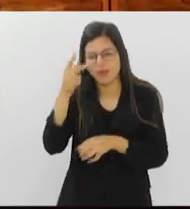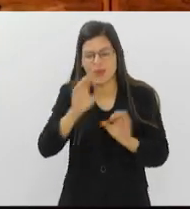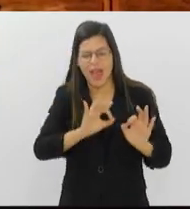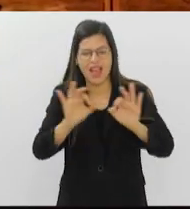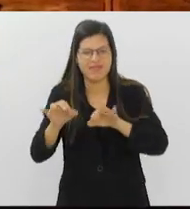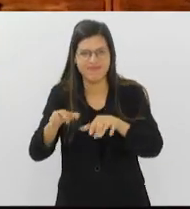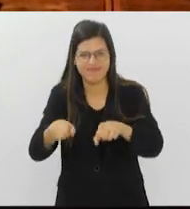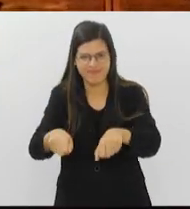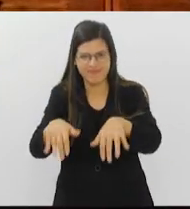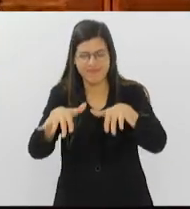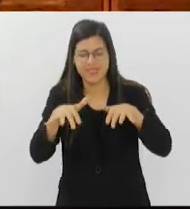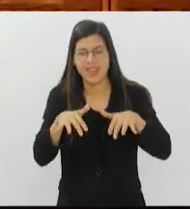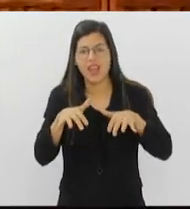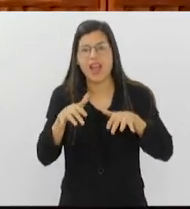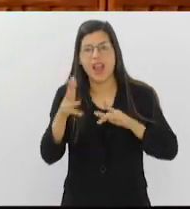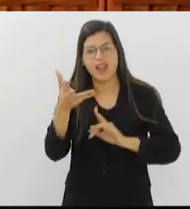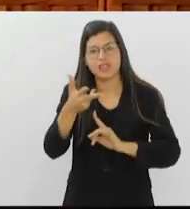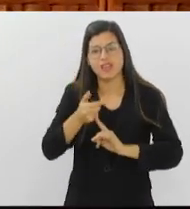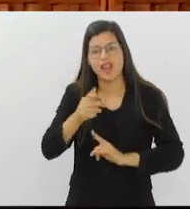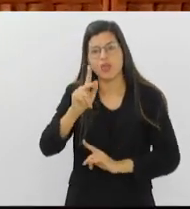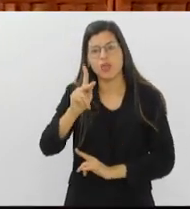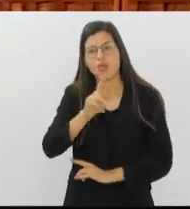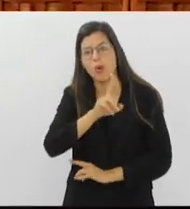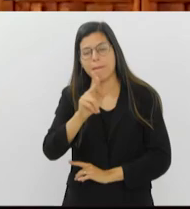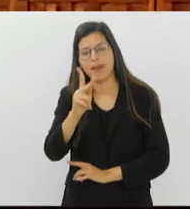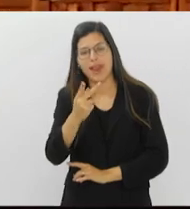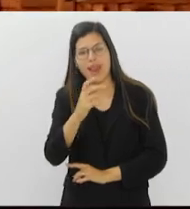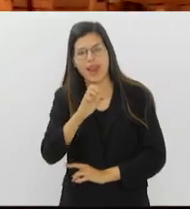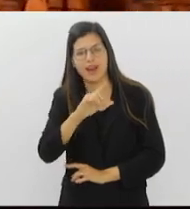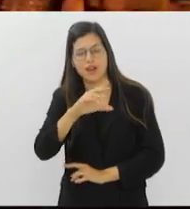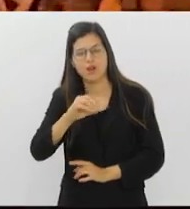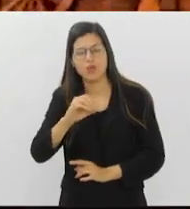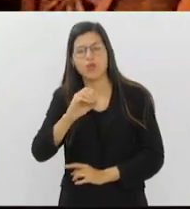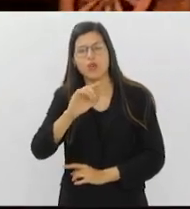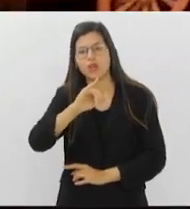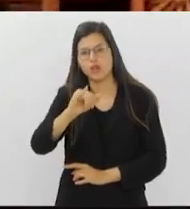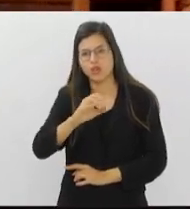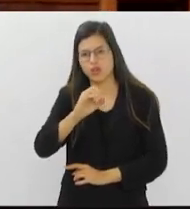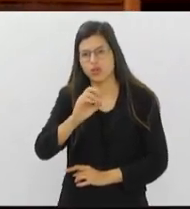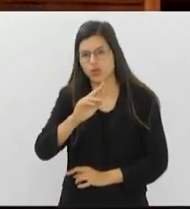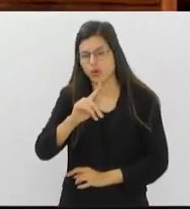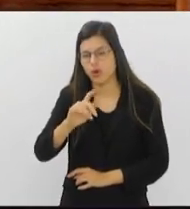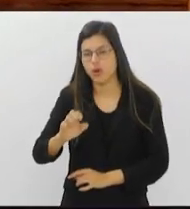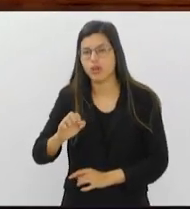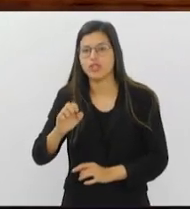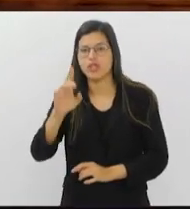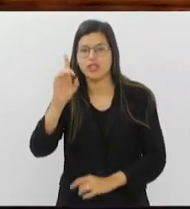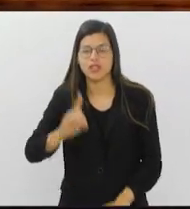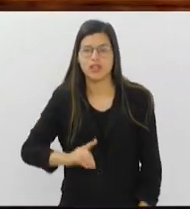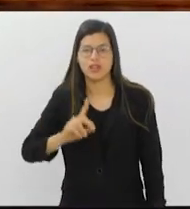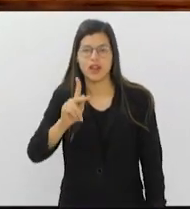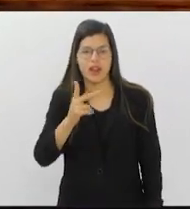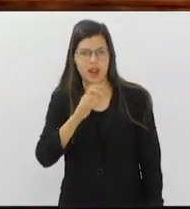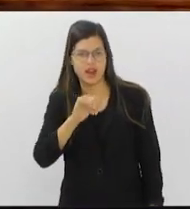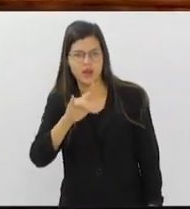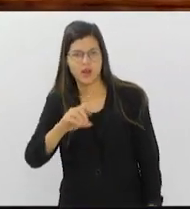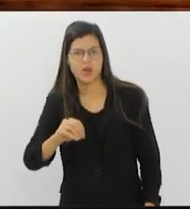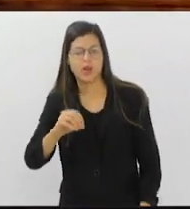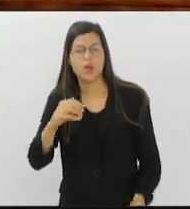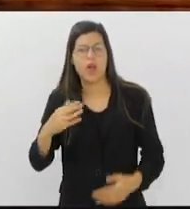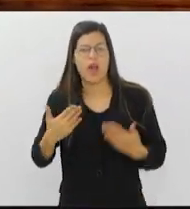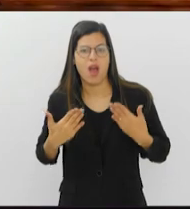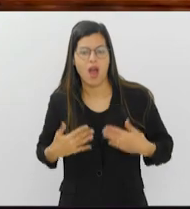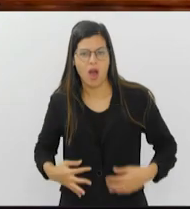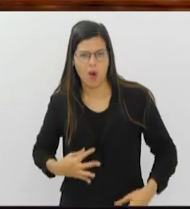supervisão artística é de Hélio Bejani e Jorge Teixeira. A direção geral, de Hélio Bejani e os figurinos de